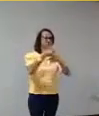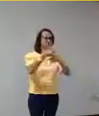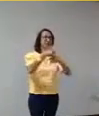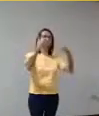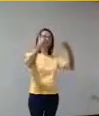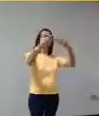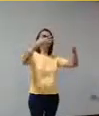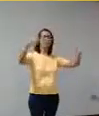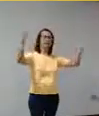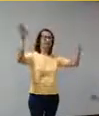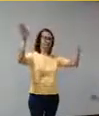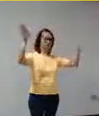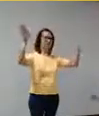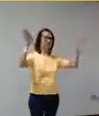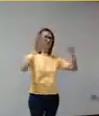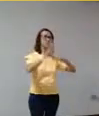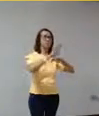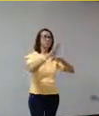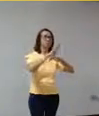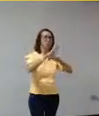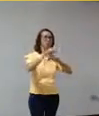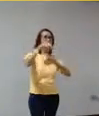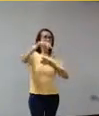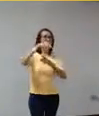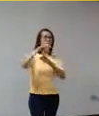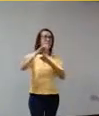em prol do meio ambiente.